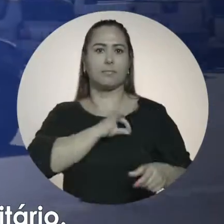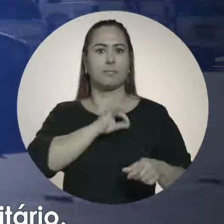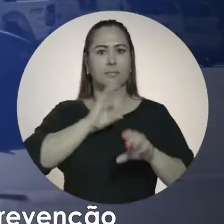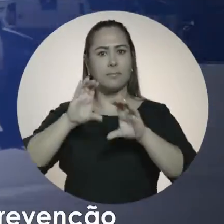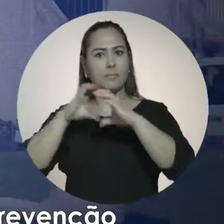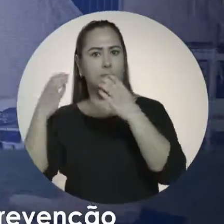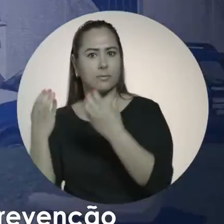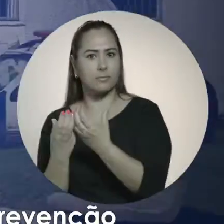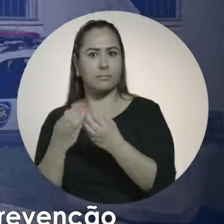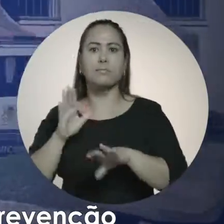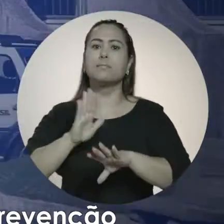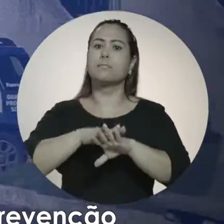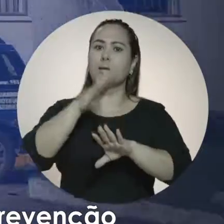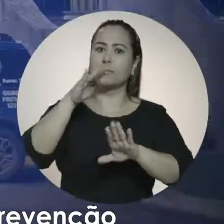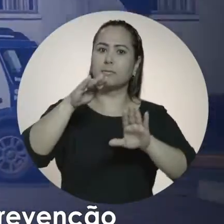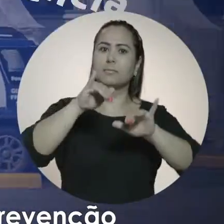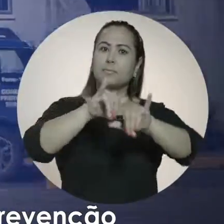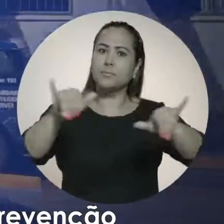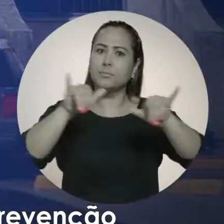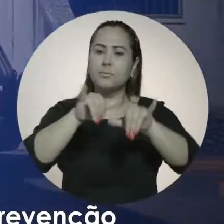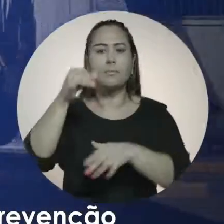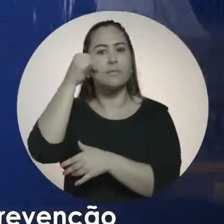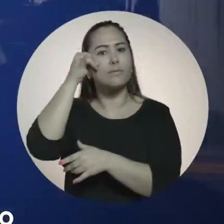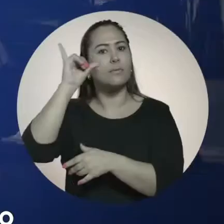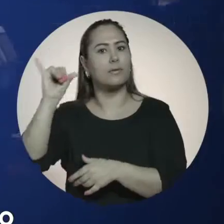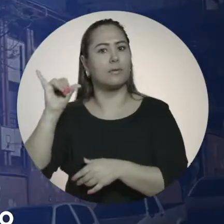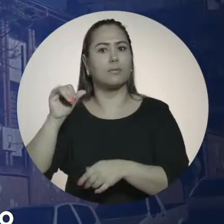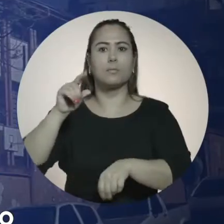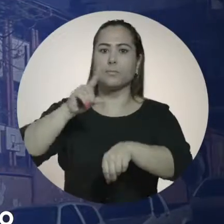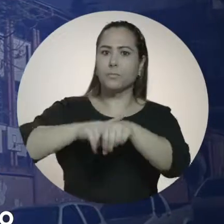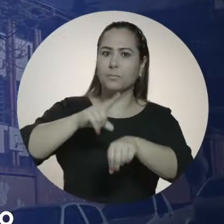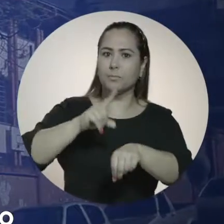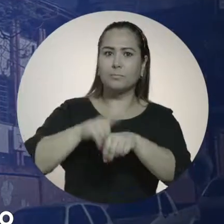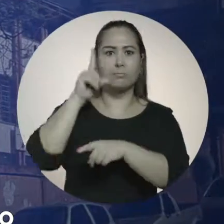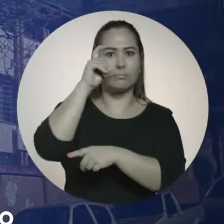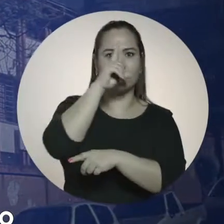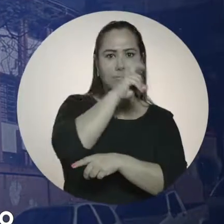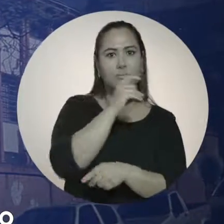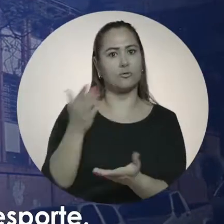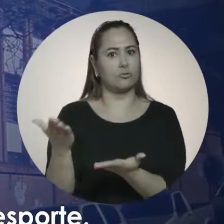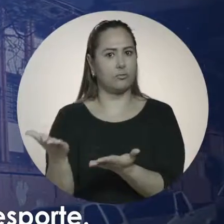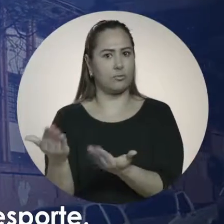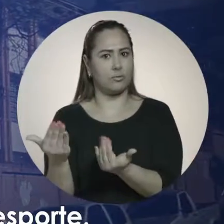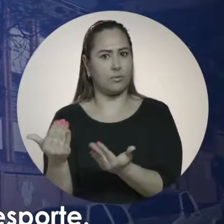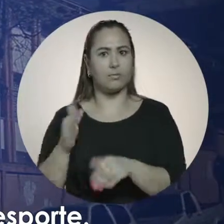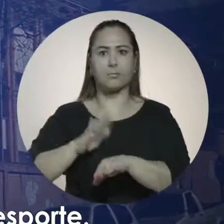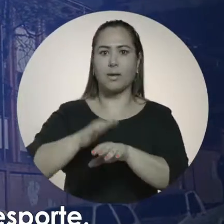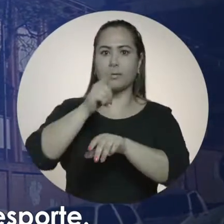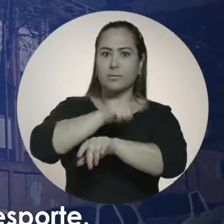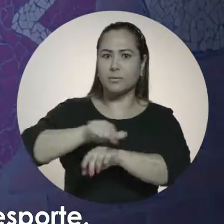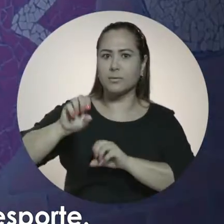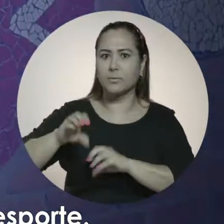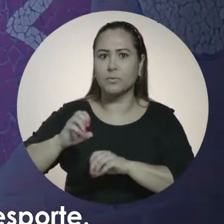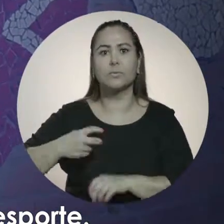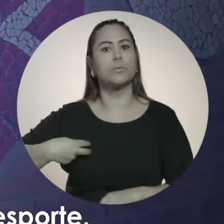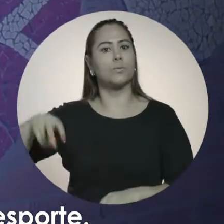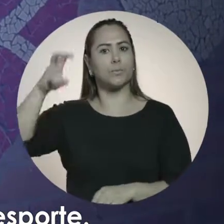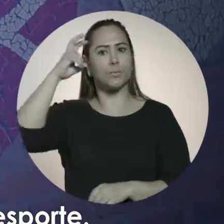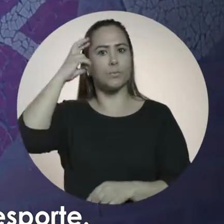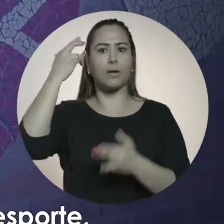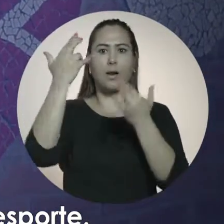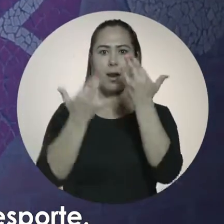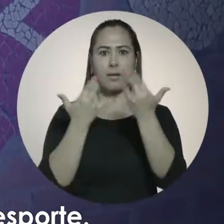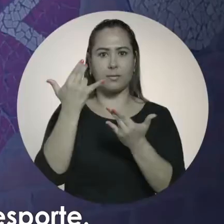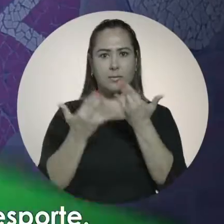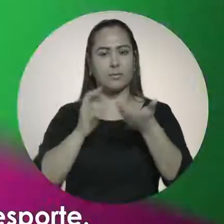comunitário. Vamos investir mais em programas de prevenção para jovens em situação de risco, com mais educação, cultura,